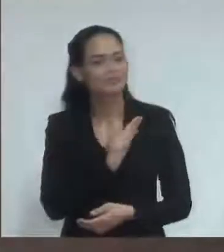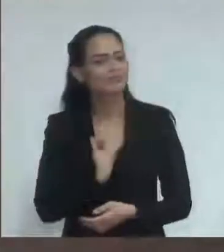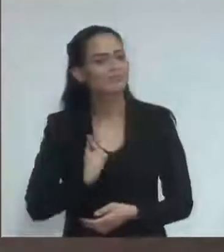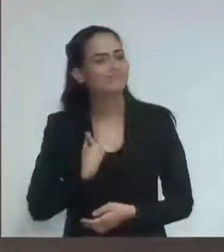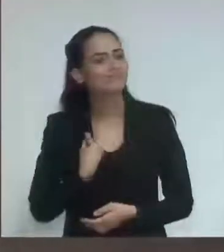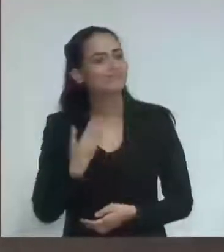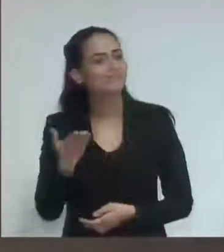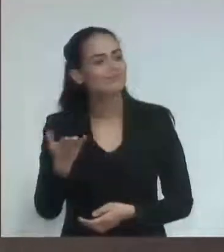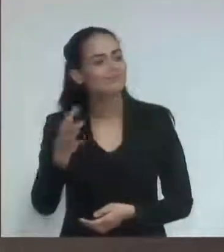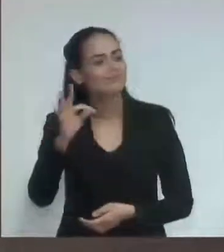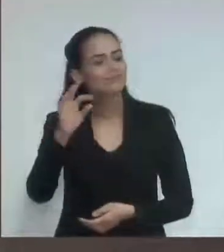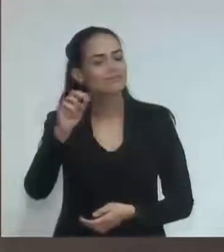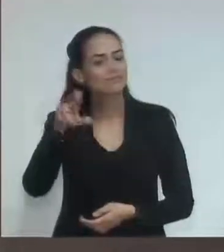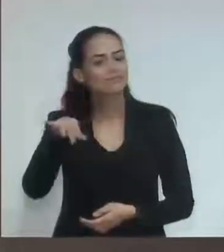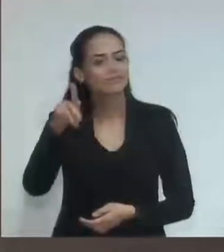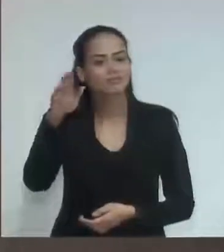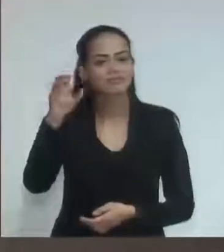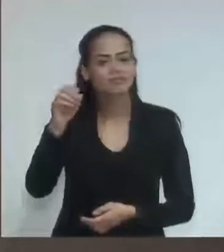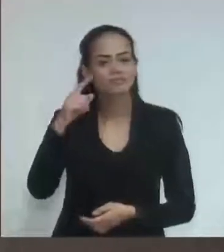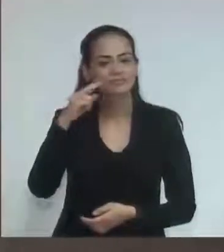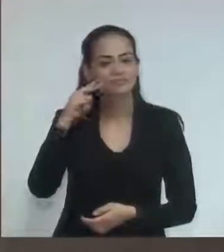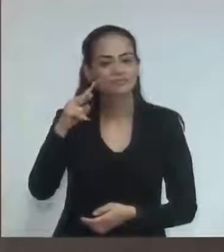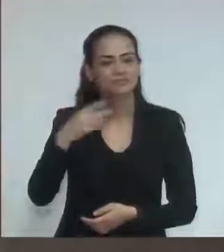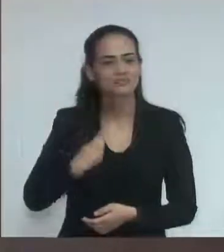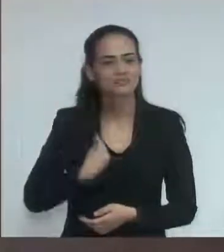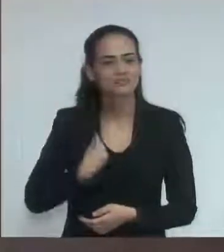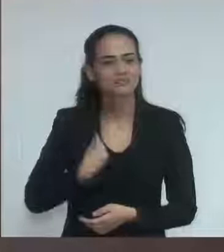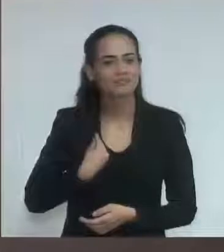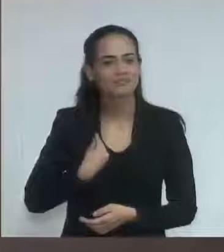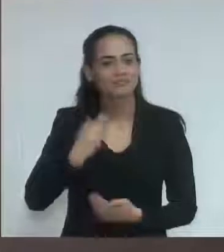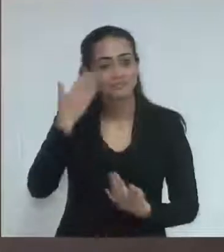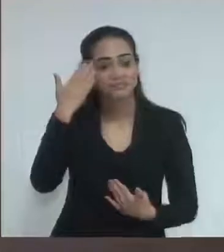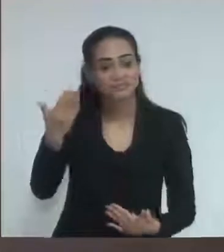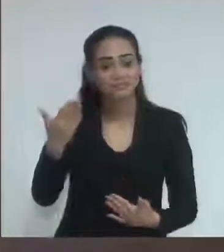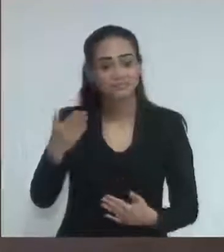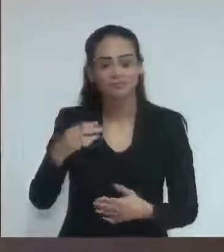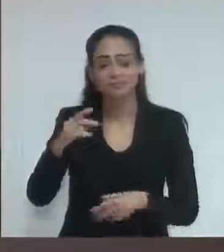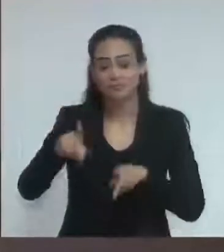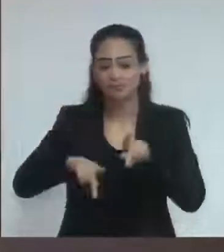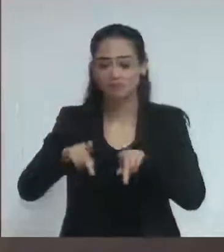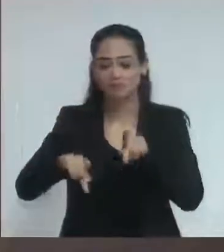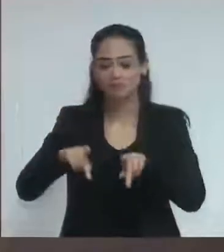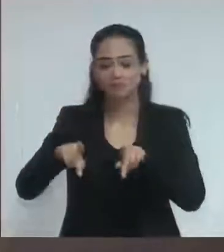Toninho de Láqua, obrigado pela presença. Os internautas.